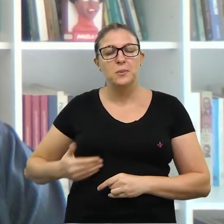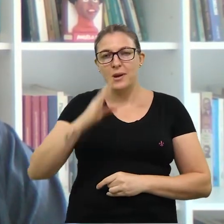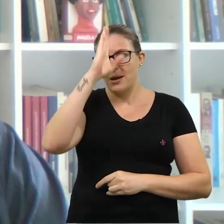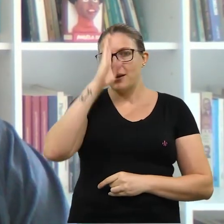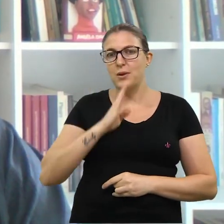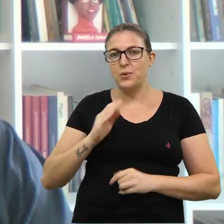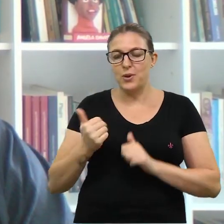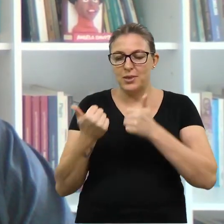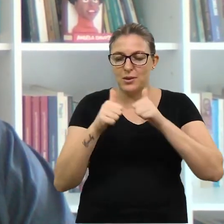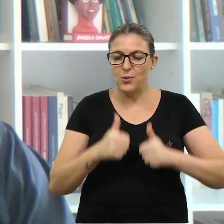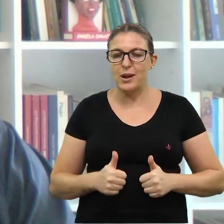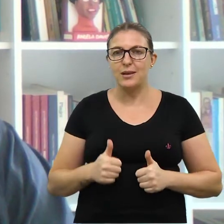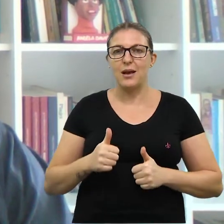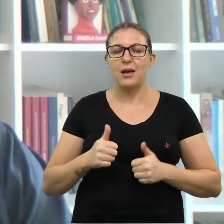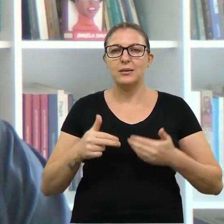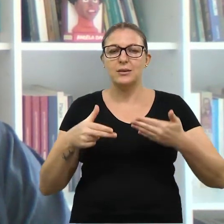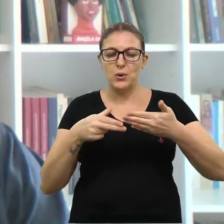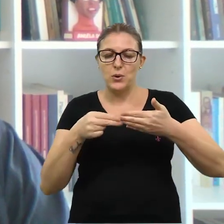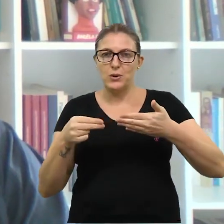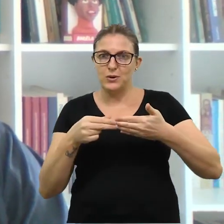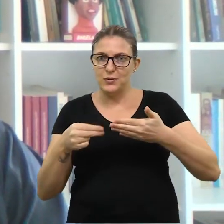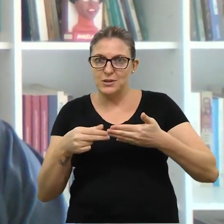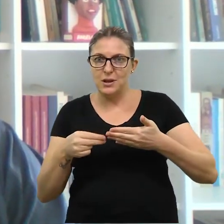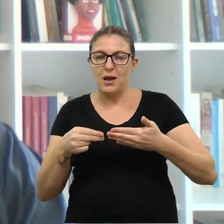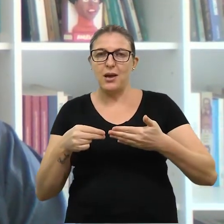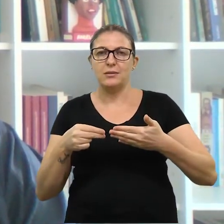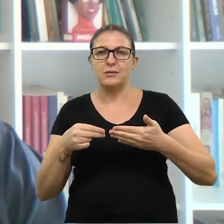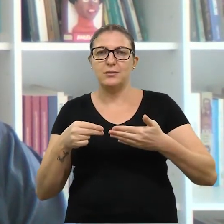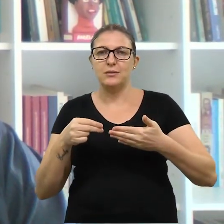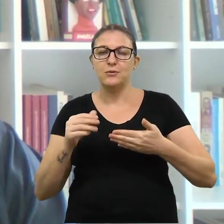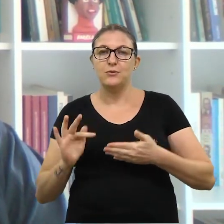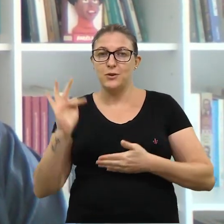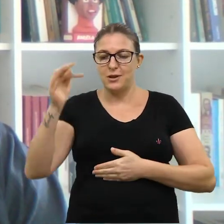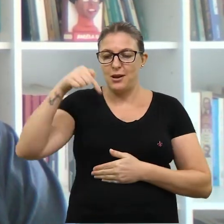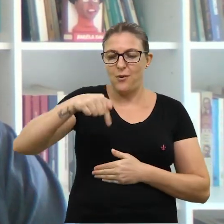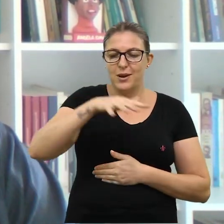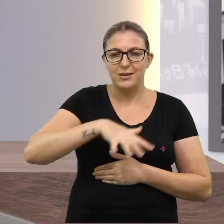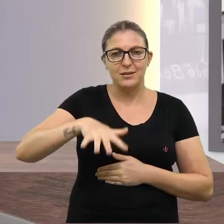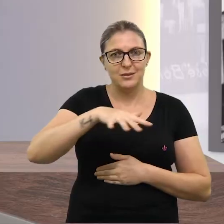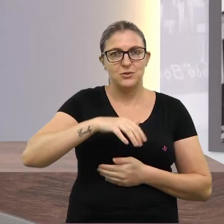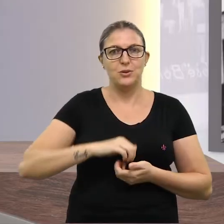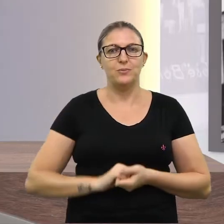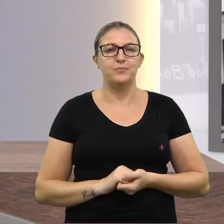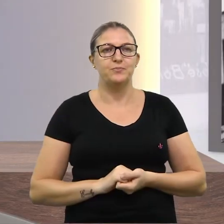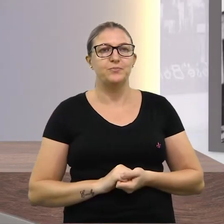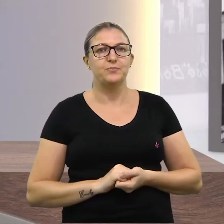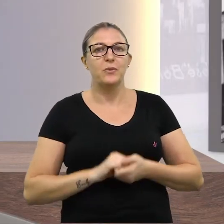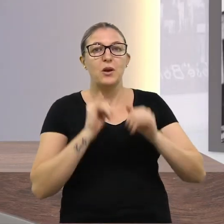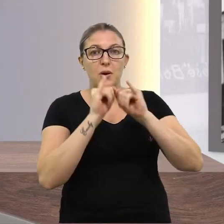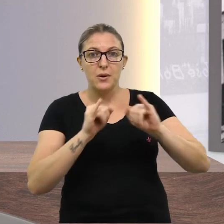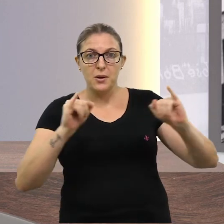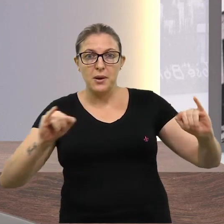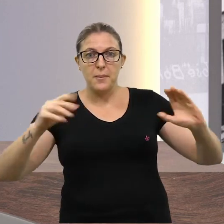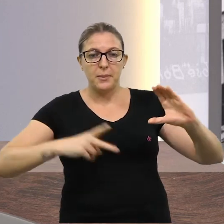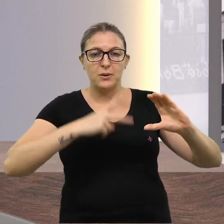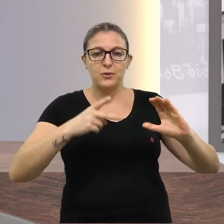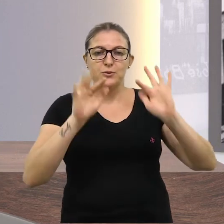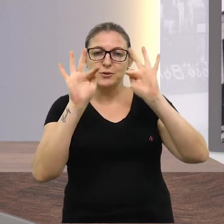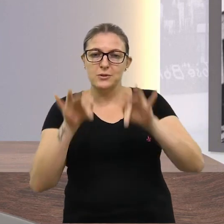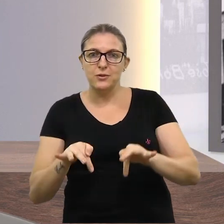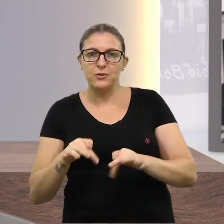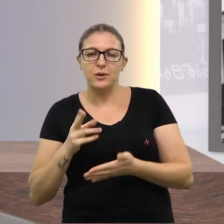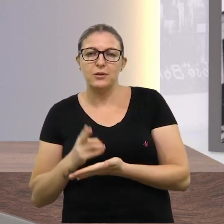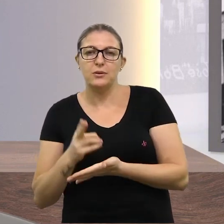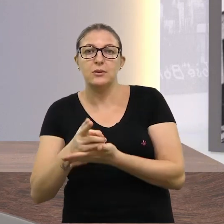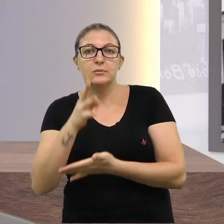qualidade na nossa Universidade Federal, a Universidade Federal da nossa região. O Câmara Notícias de hoje fica por